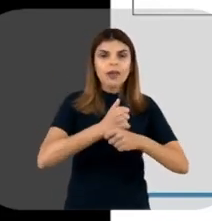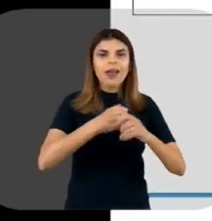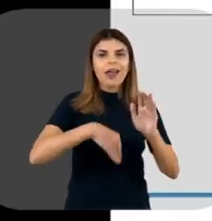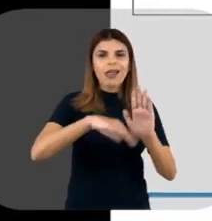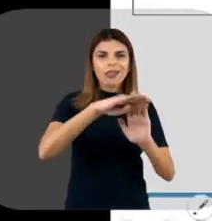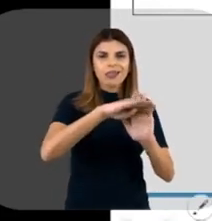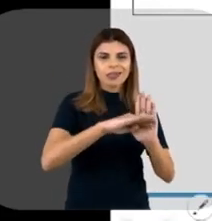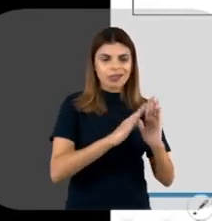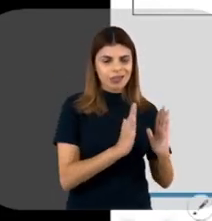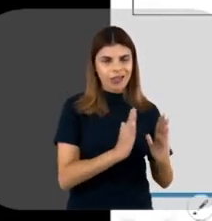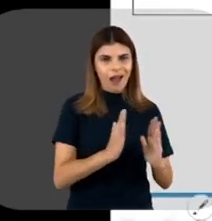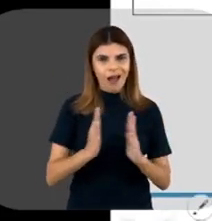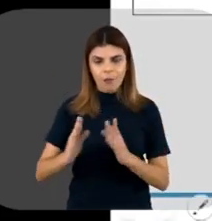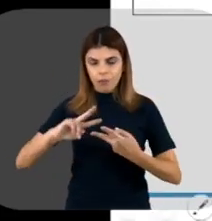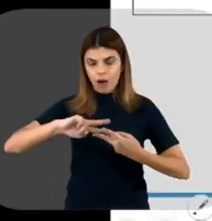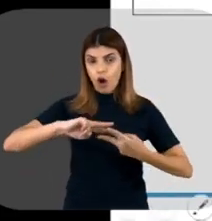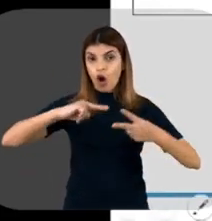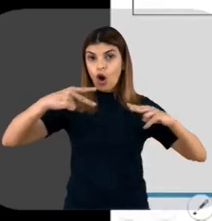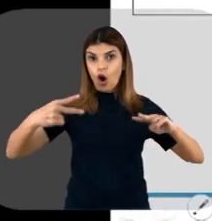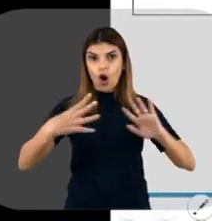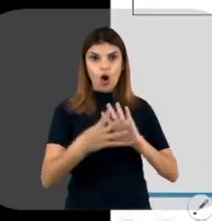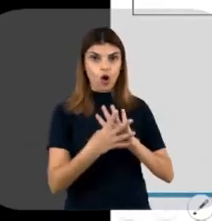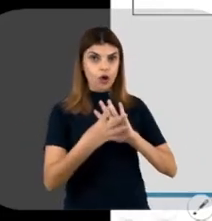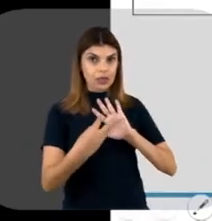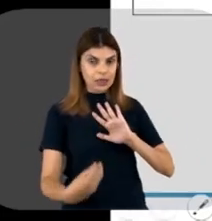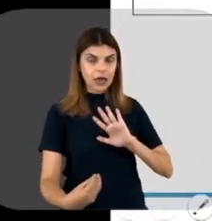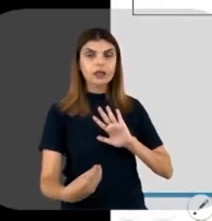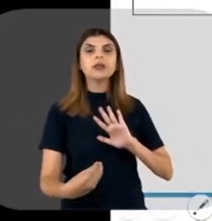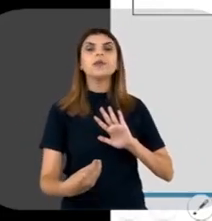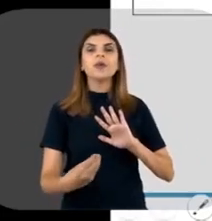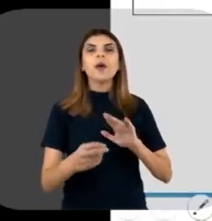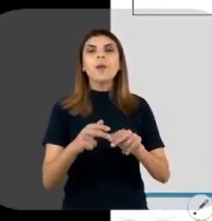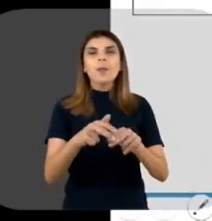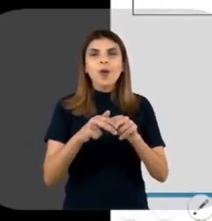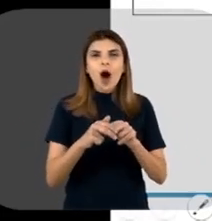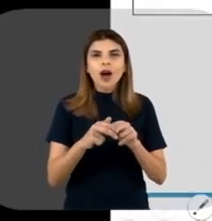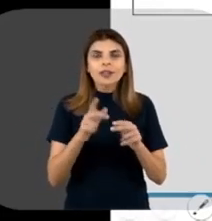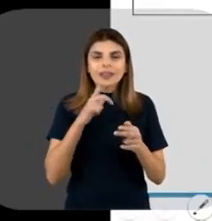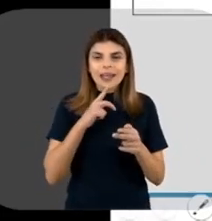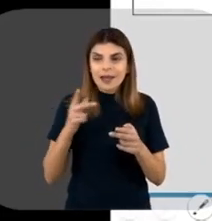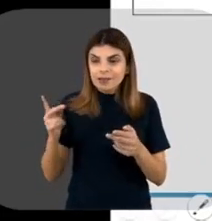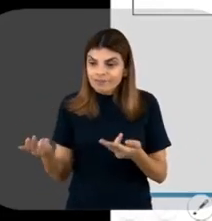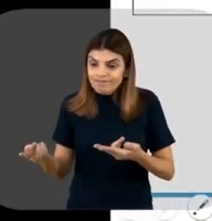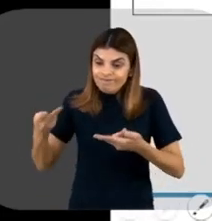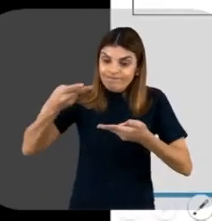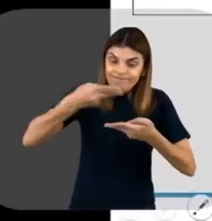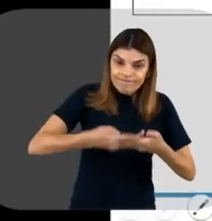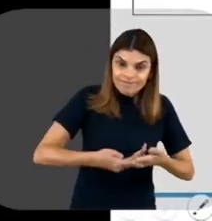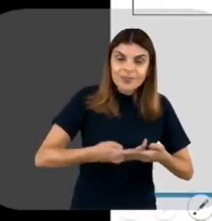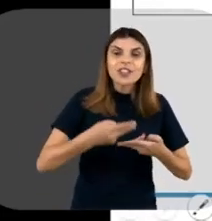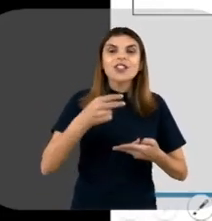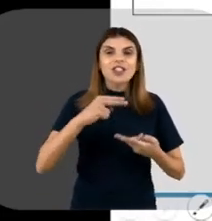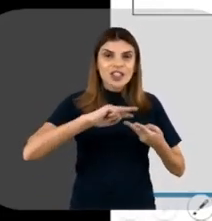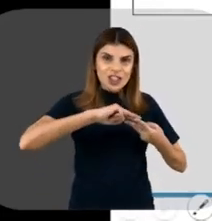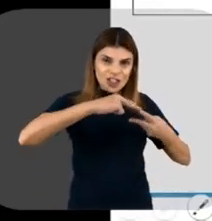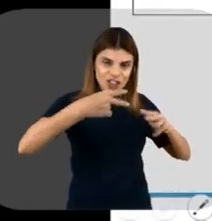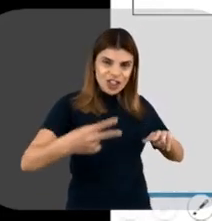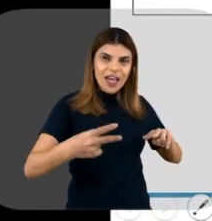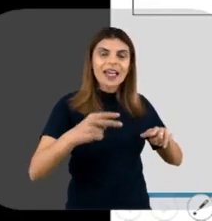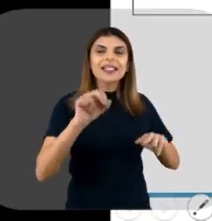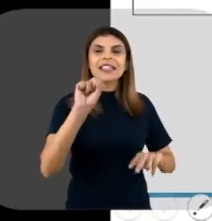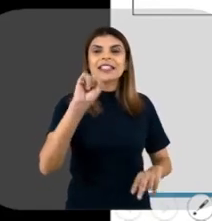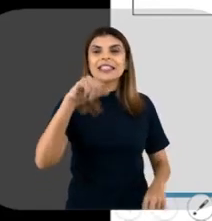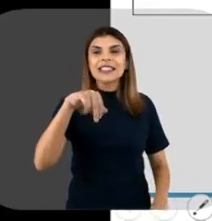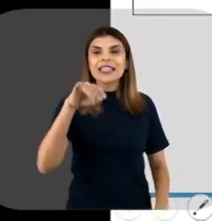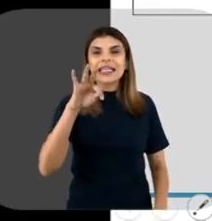etapas de clonagem, né? Como eu falei, através da compra de genes sintéticos, já no vetor ou no